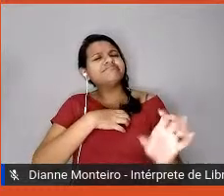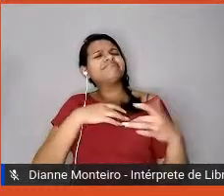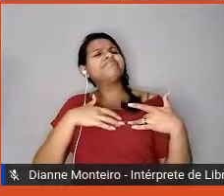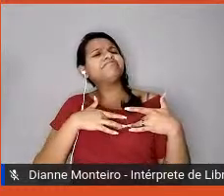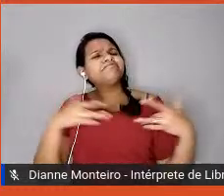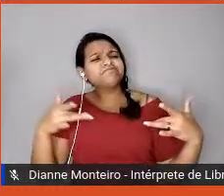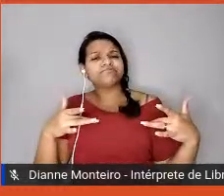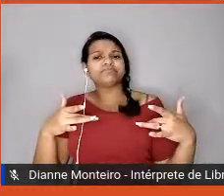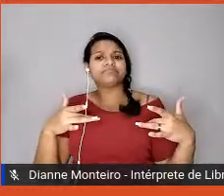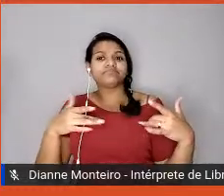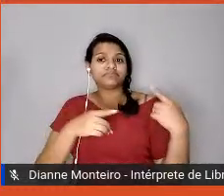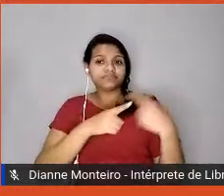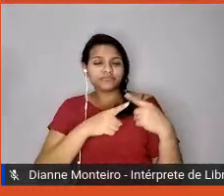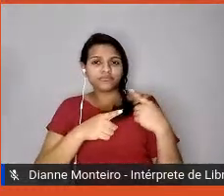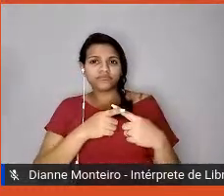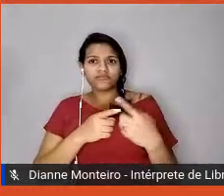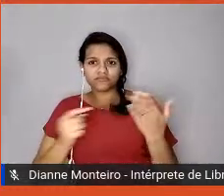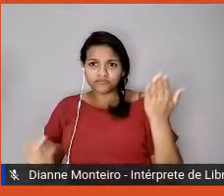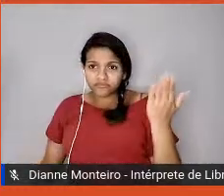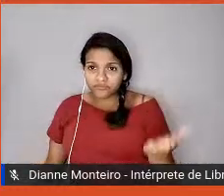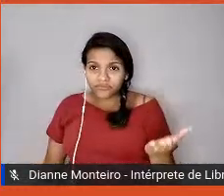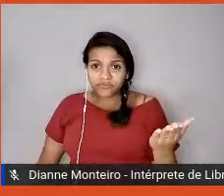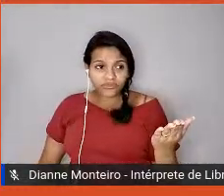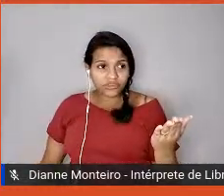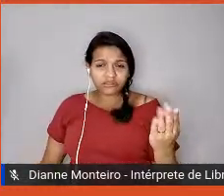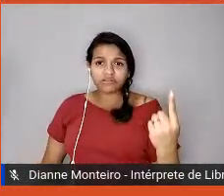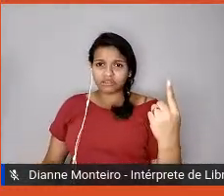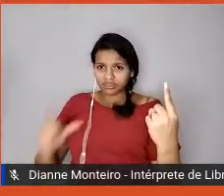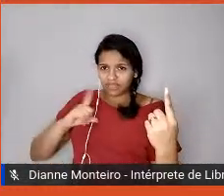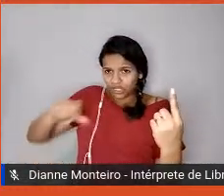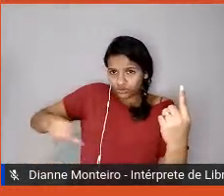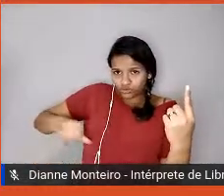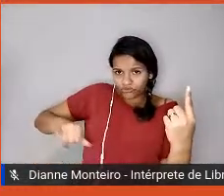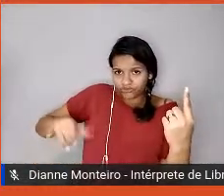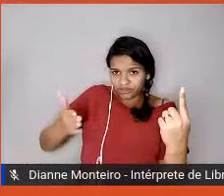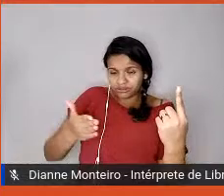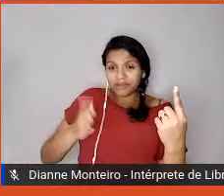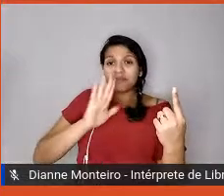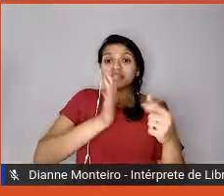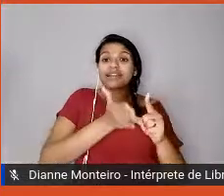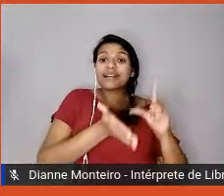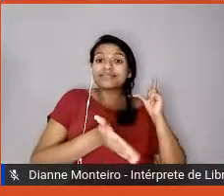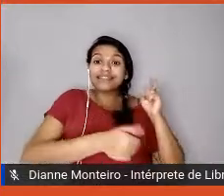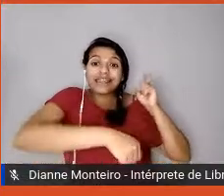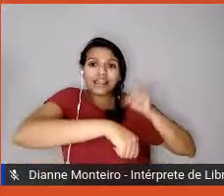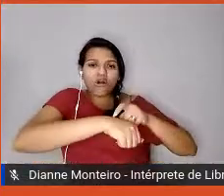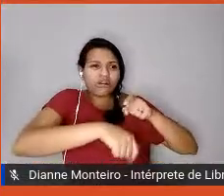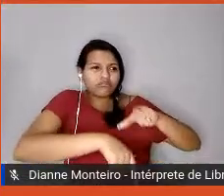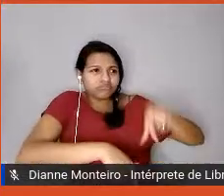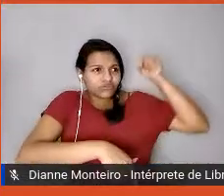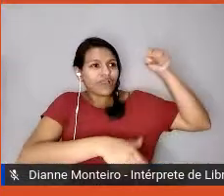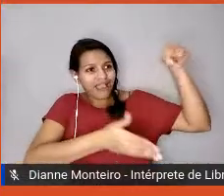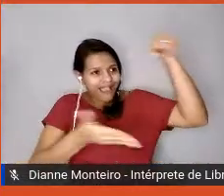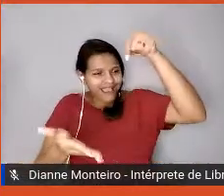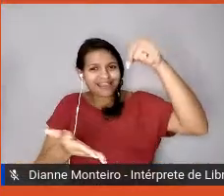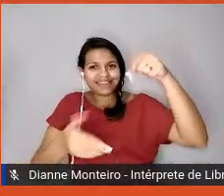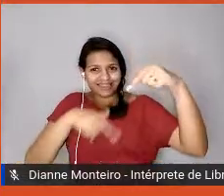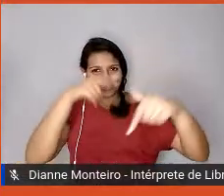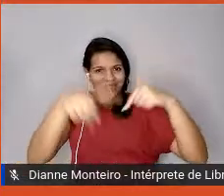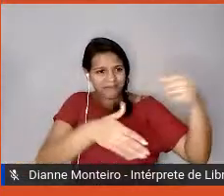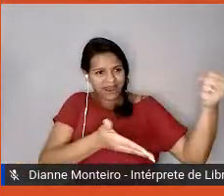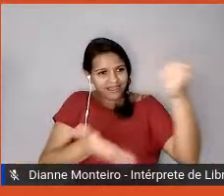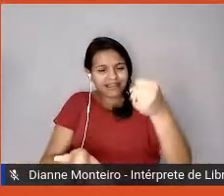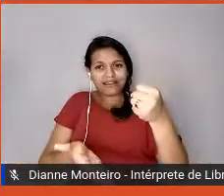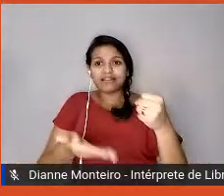excepcional, ele foi selecionado pela empresa, ele vai se recuperar muito bem, e da mesma forma que ele se